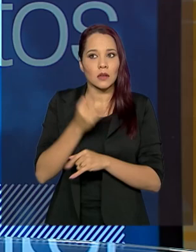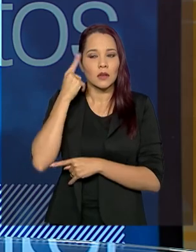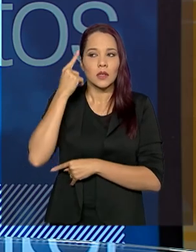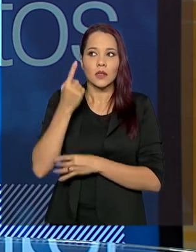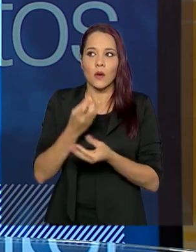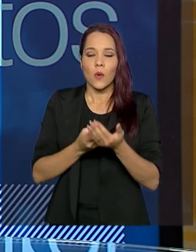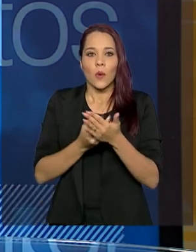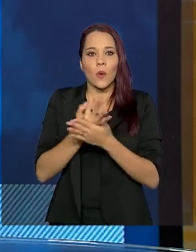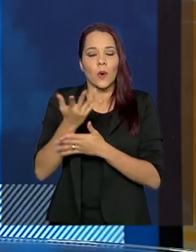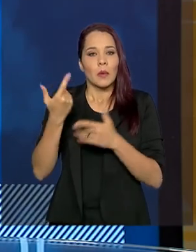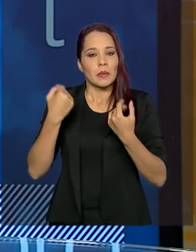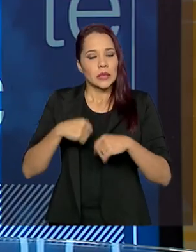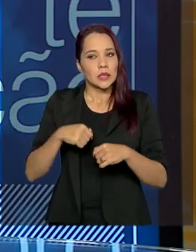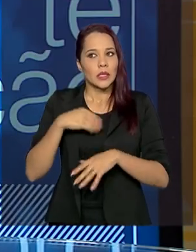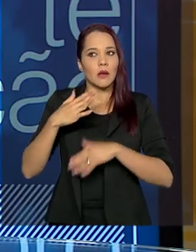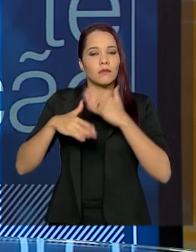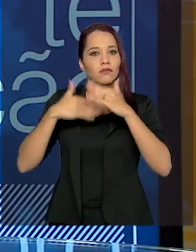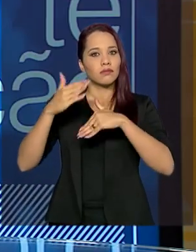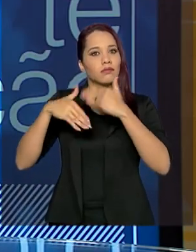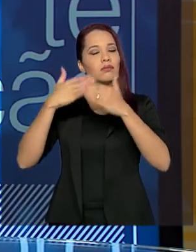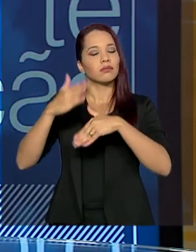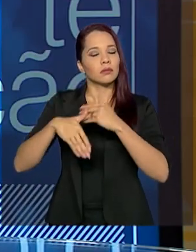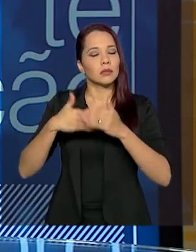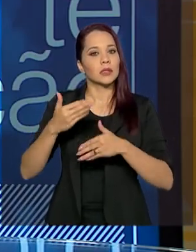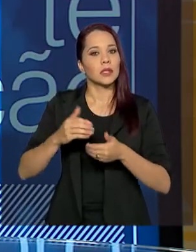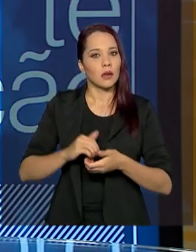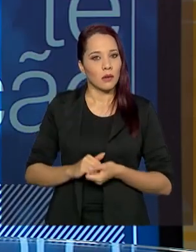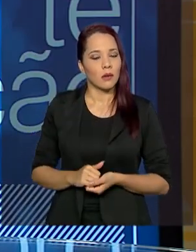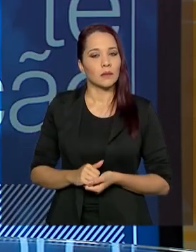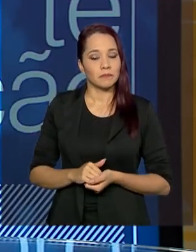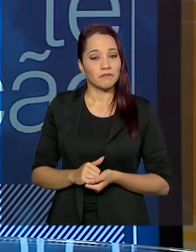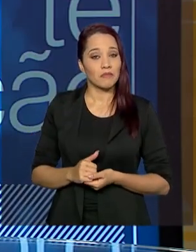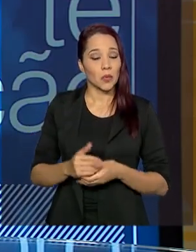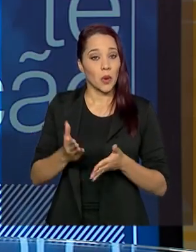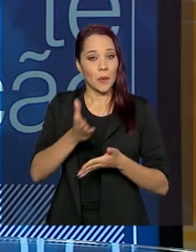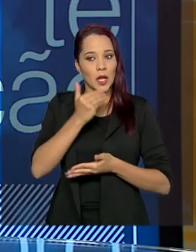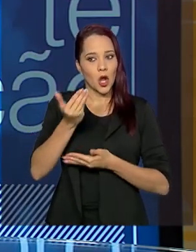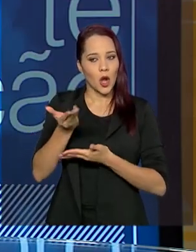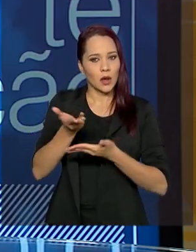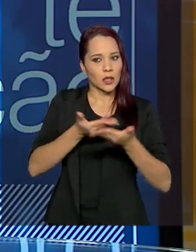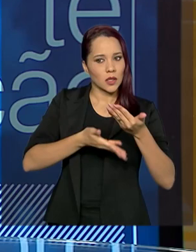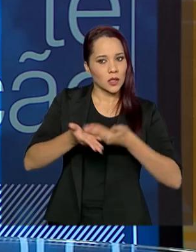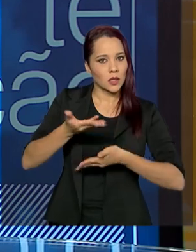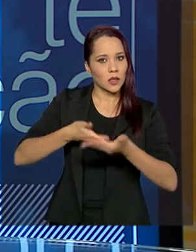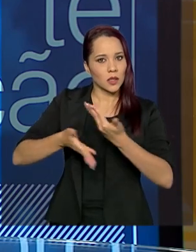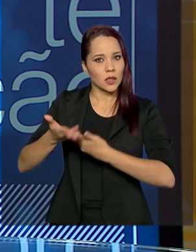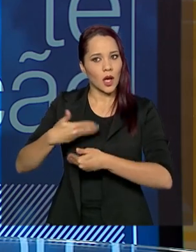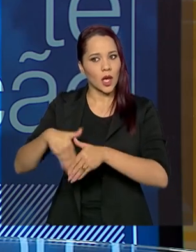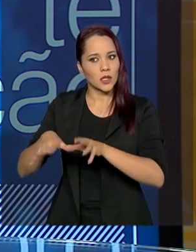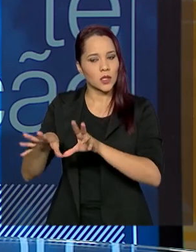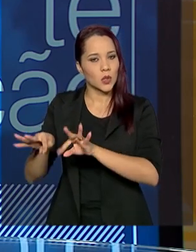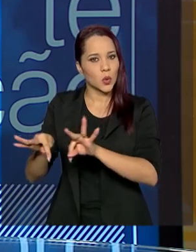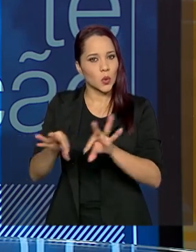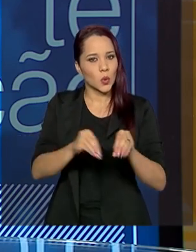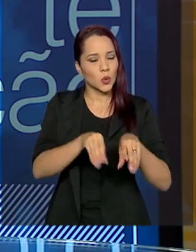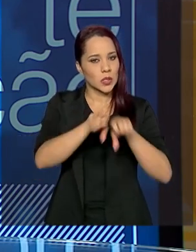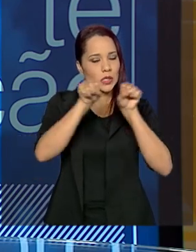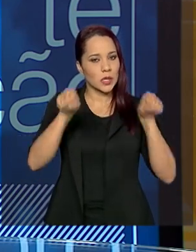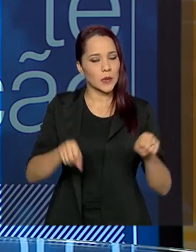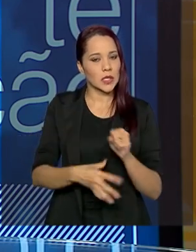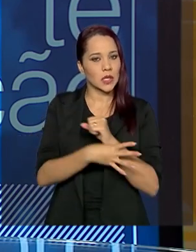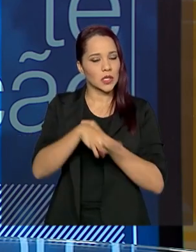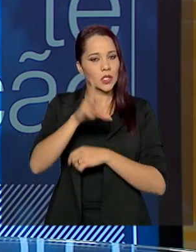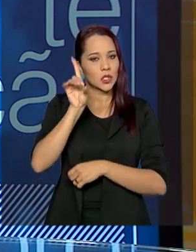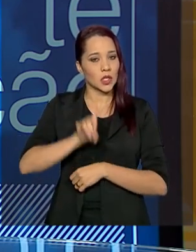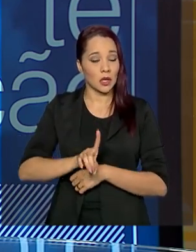avançar, né? A própria, uma melhor interlocução, intersetorialidade entre esses atores todos do sistema de garantia de direitos.